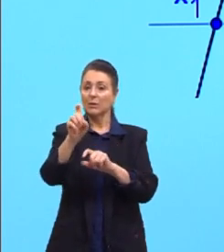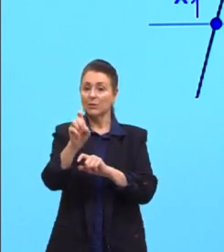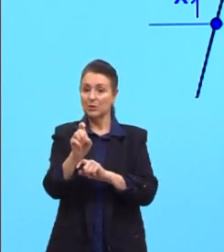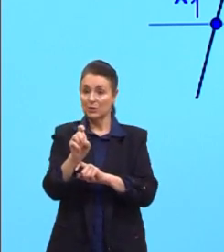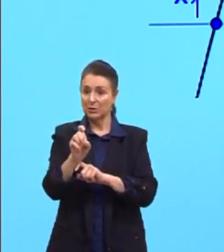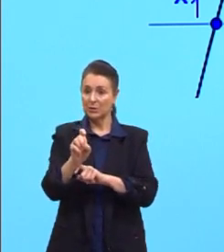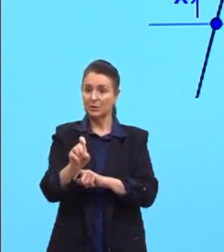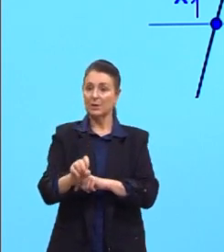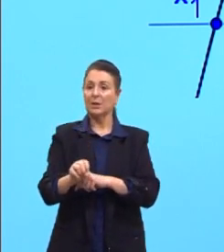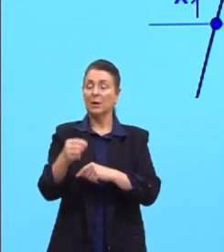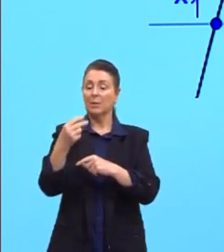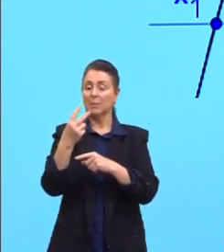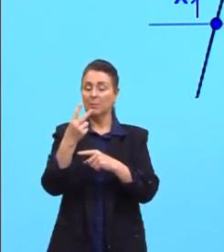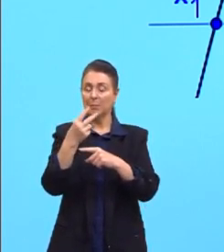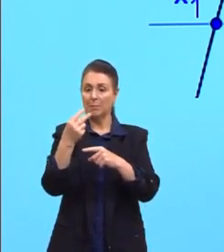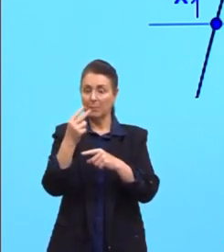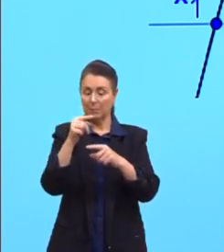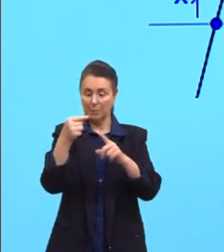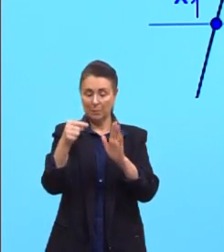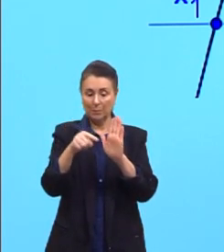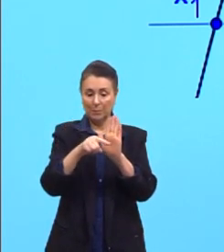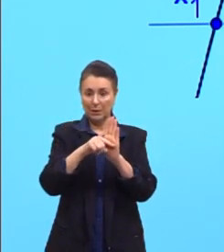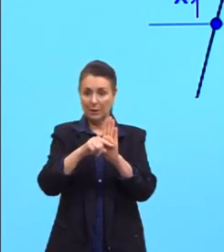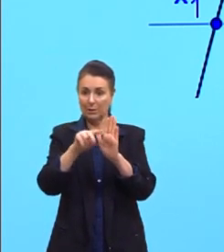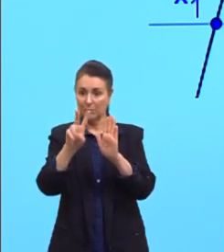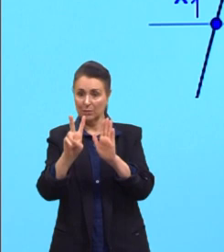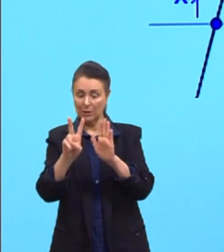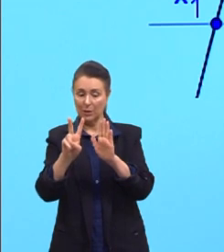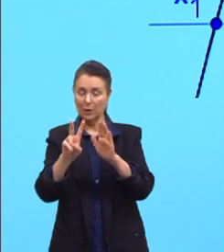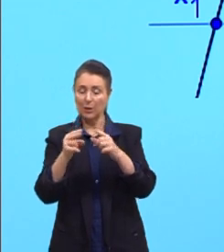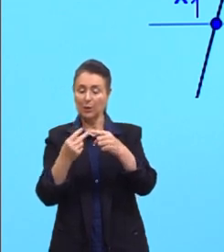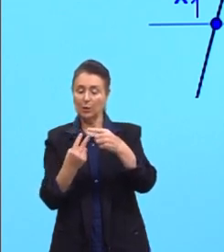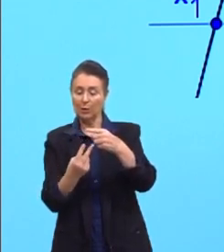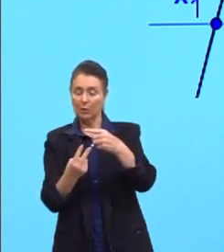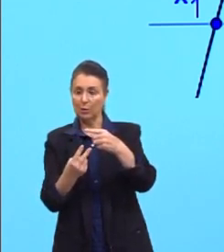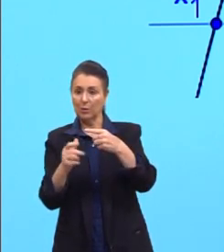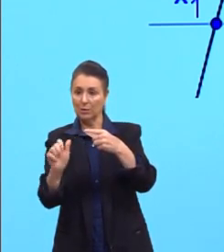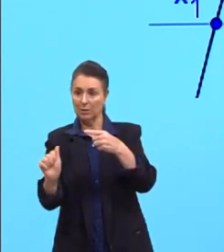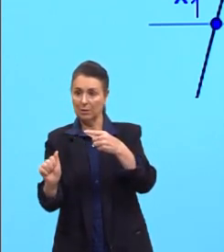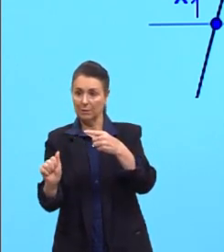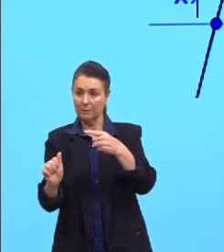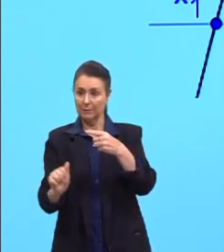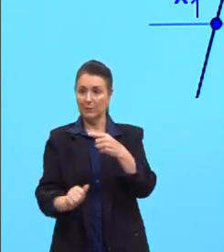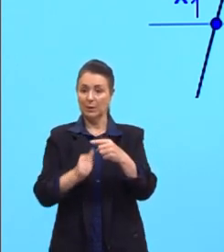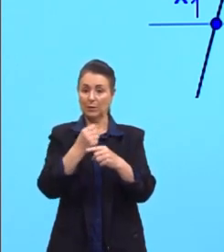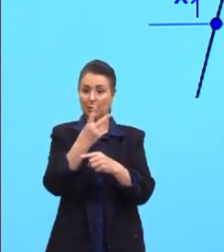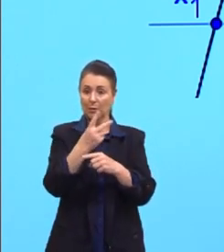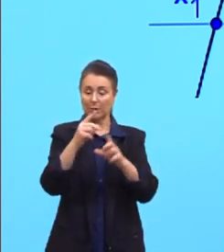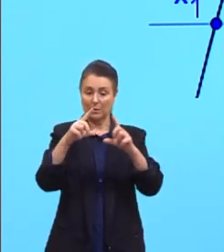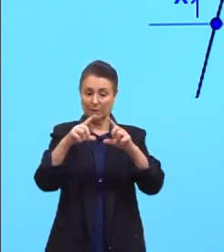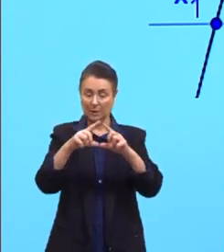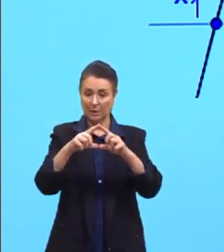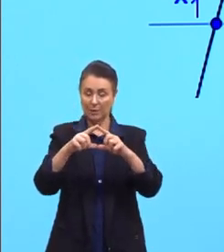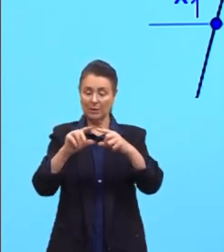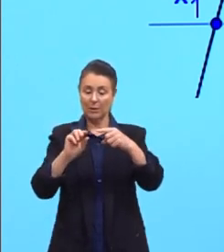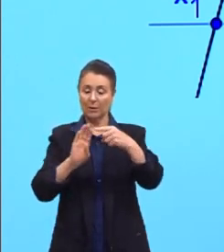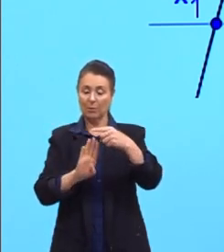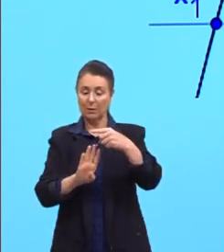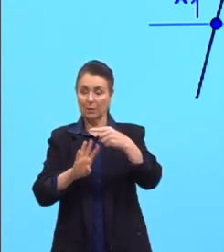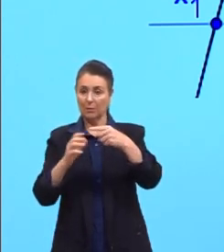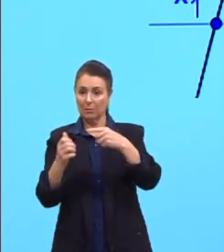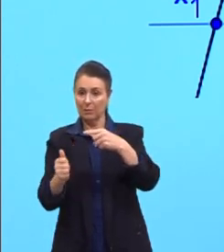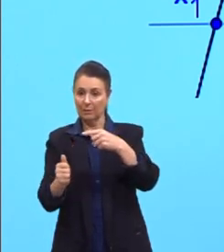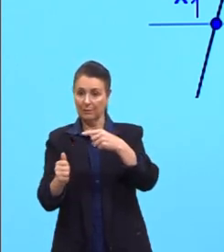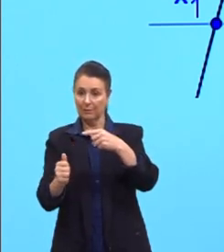menos B sobre 2A e para Y, menos delta sobre 4A. Na outra situação, nós